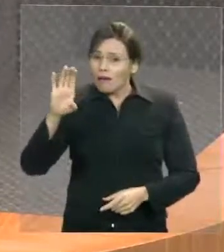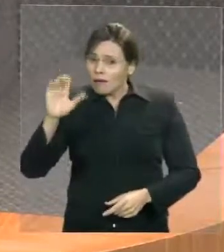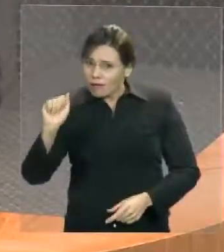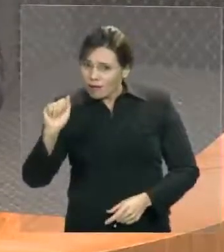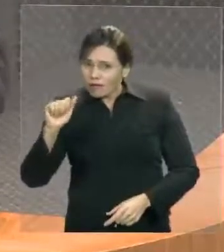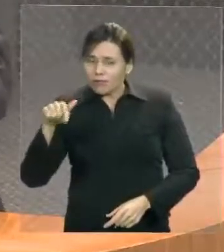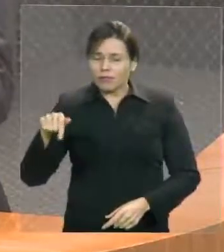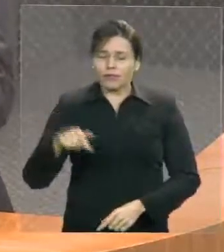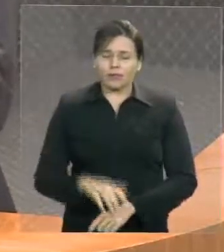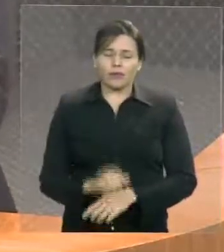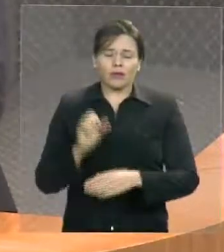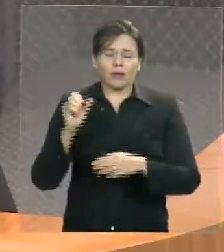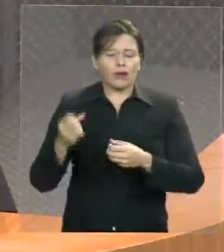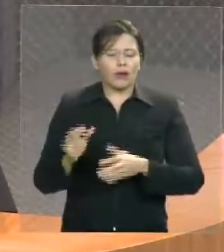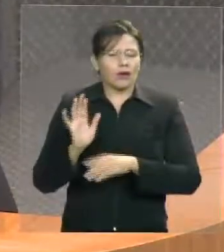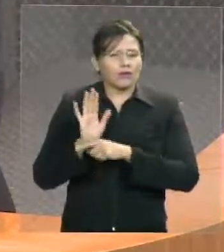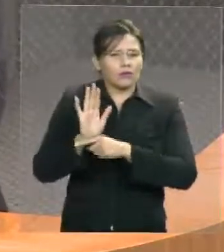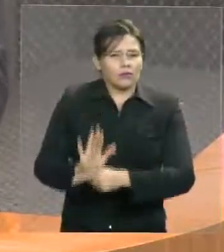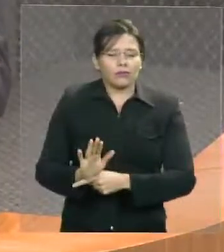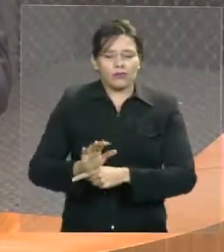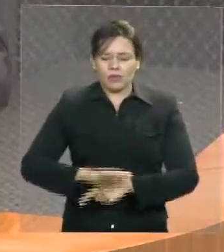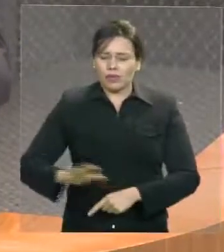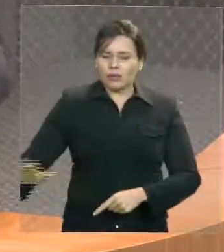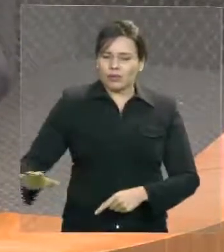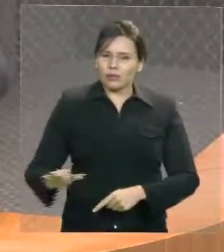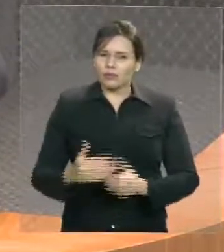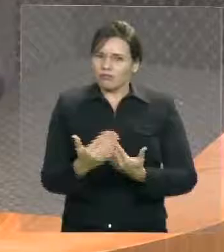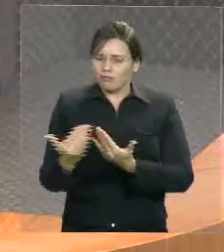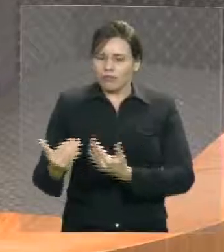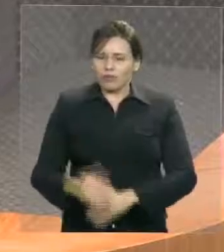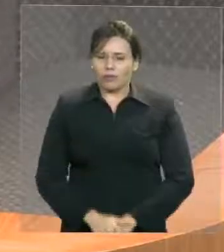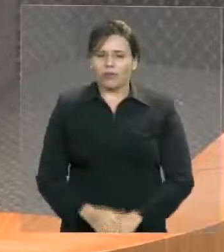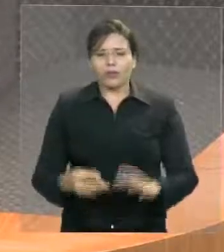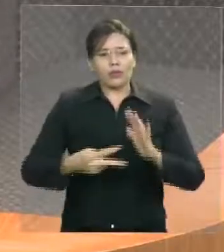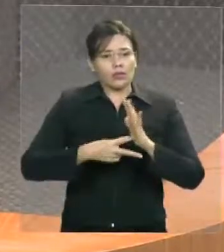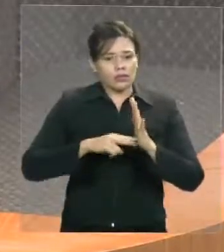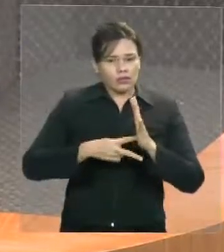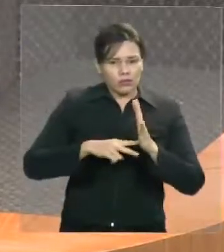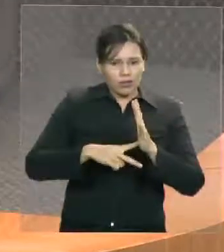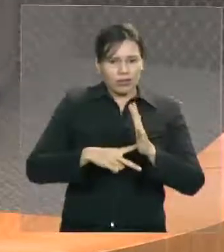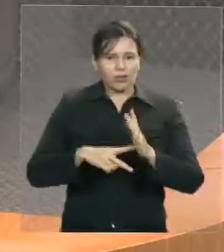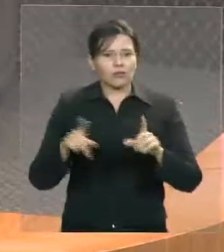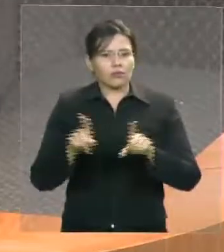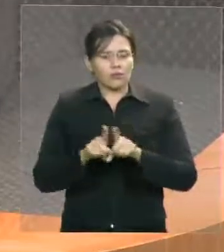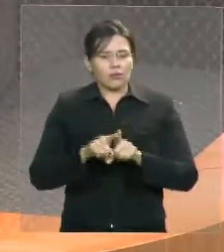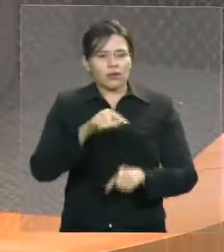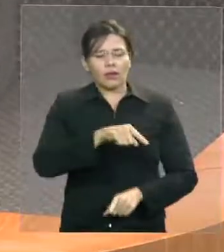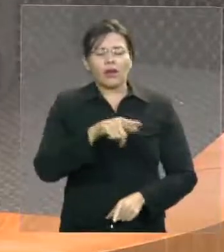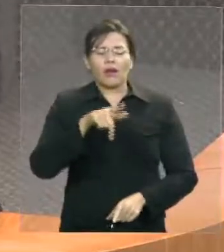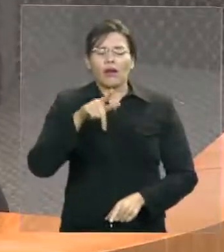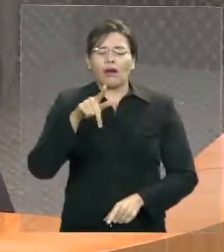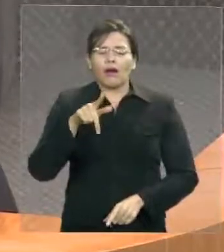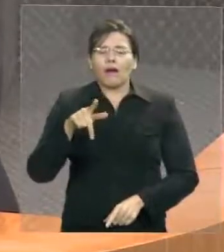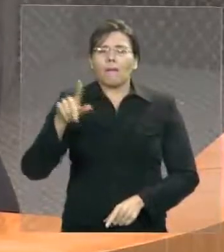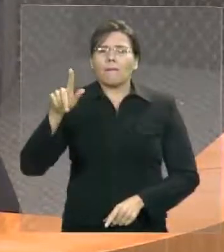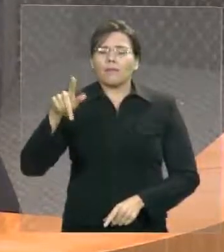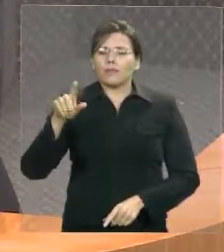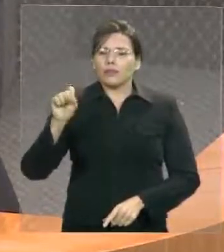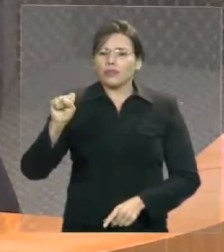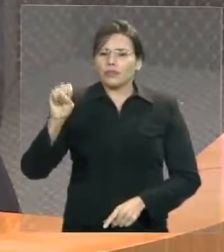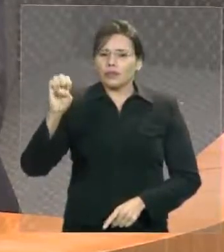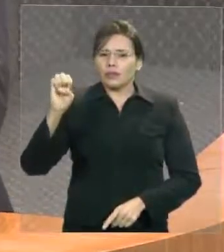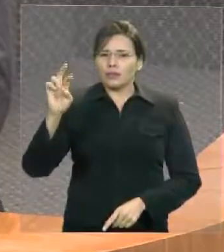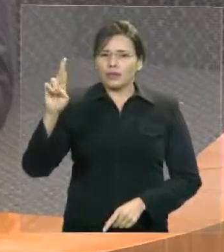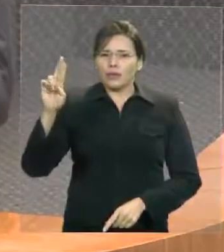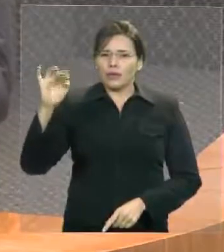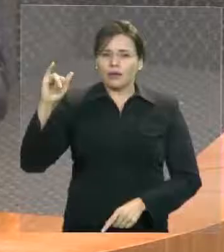Maranhão, Sindicato dos Servidores do Detran, Sindicato dos Servidores do Sistema Penitenciário do Estado do Maranhão, Sindicato dos Policiais